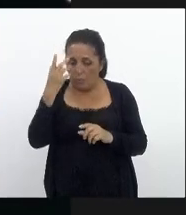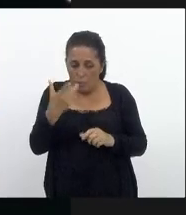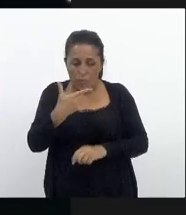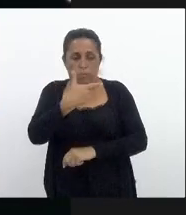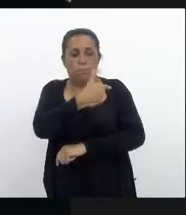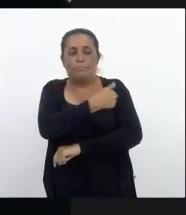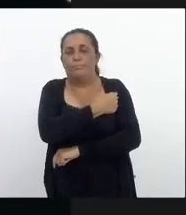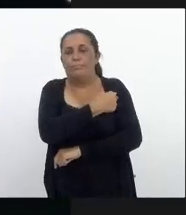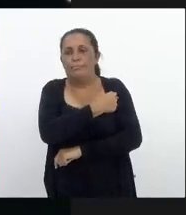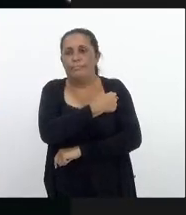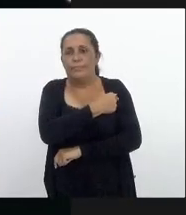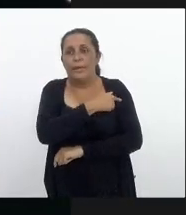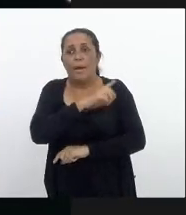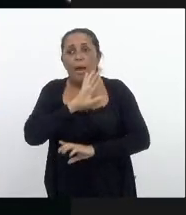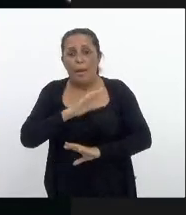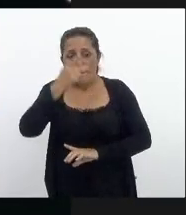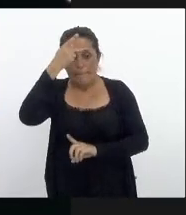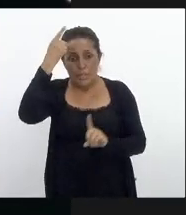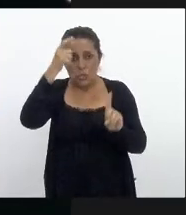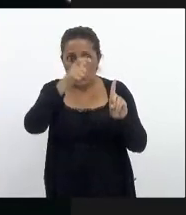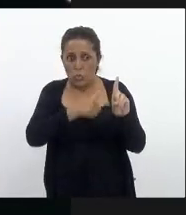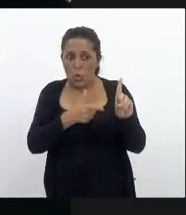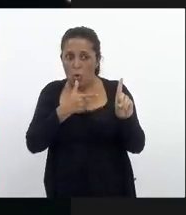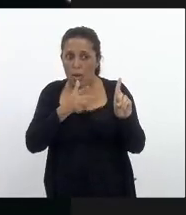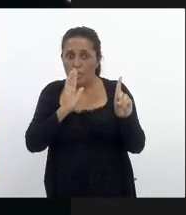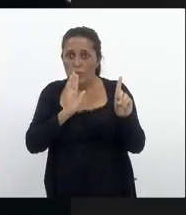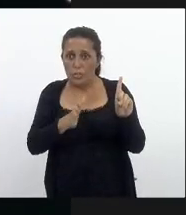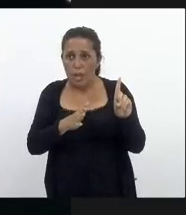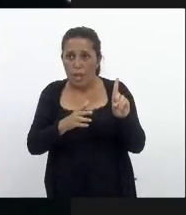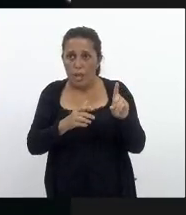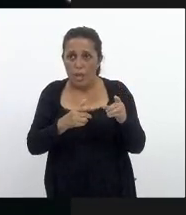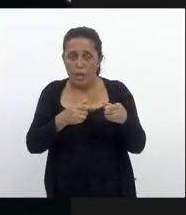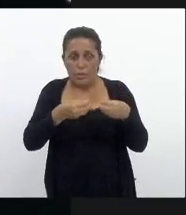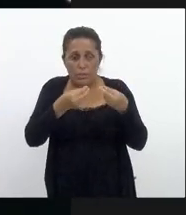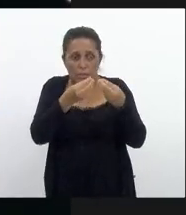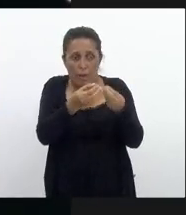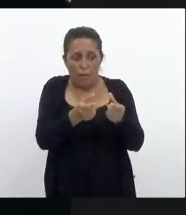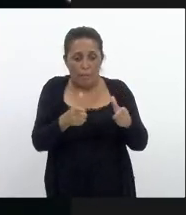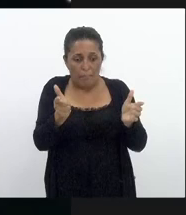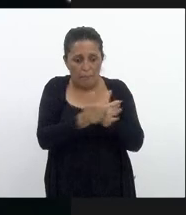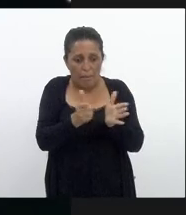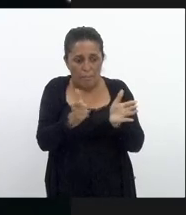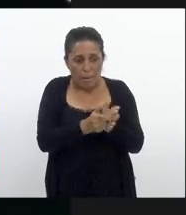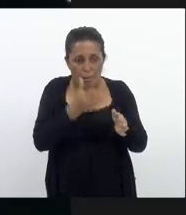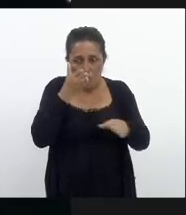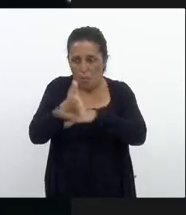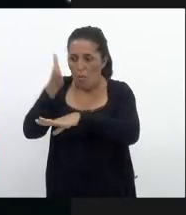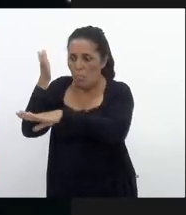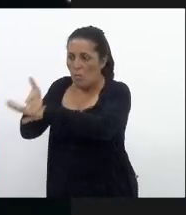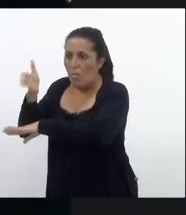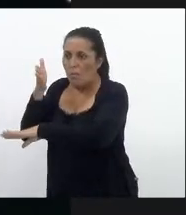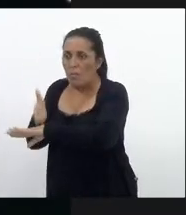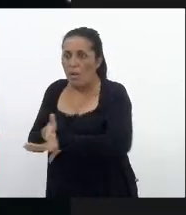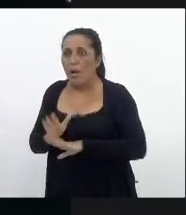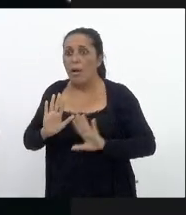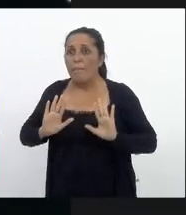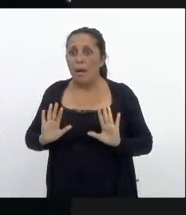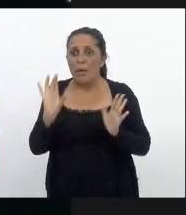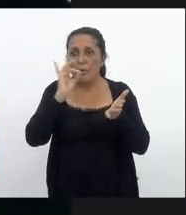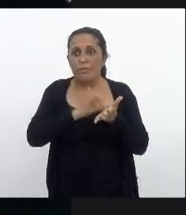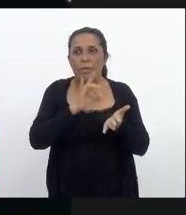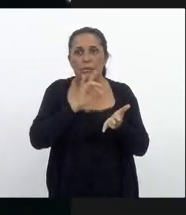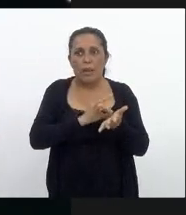e ela automaticamente já recebe o passaporte sanitário quando na verdade ela nem iniciou